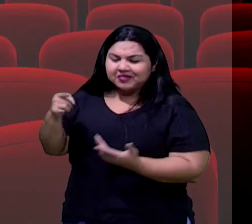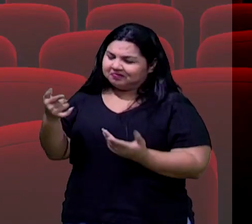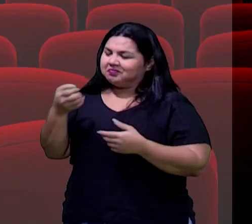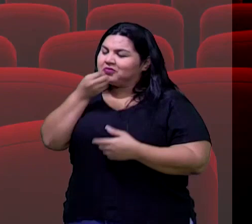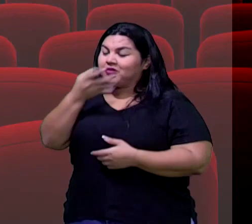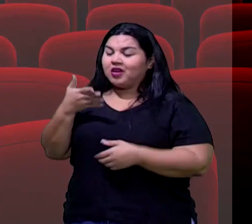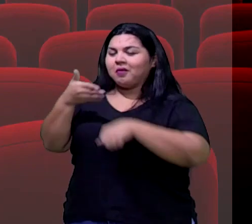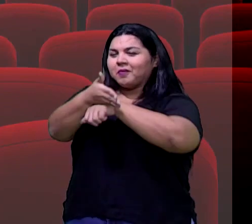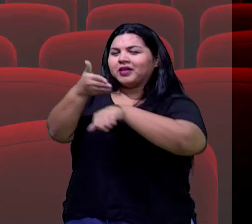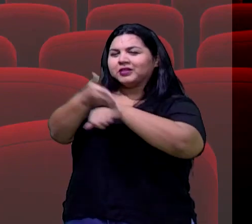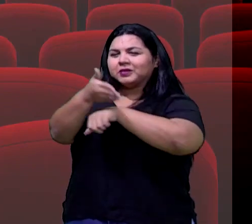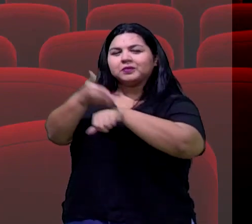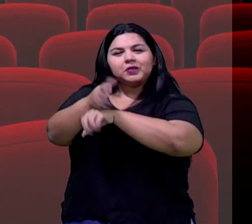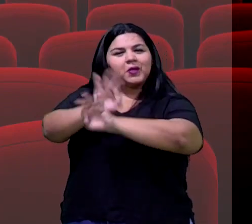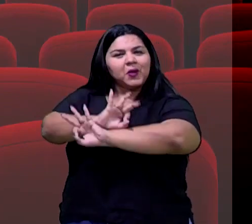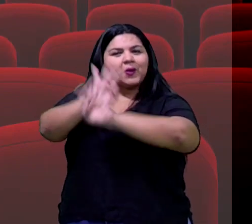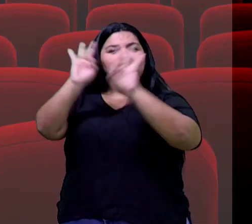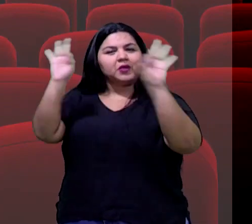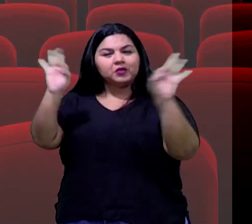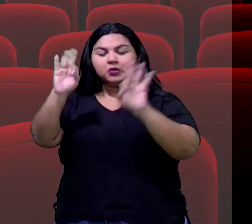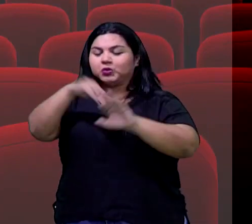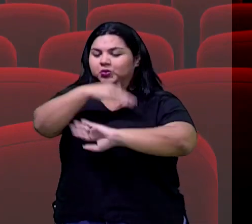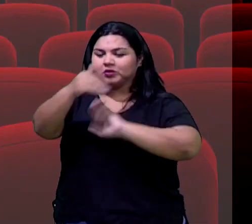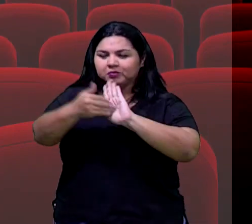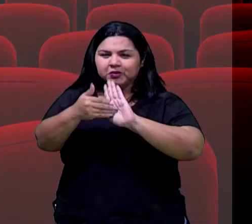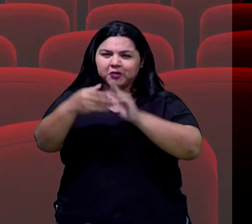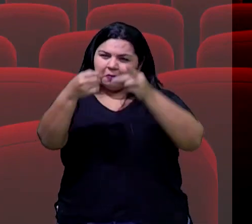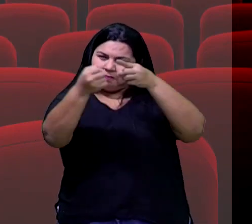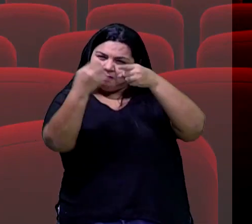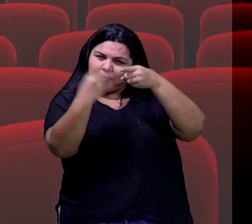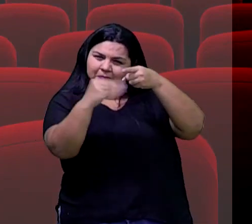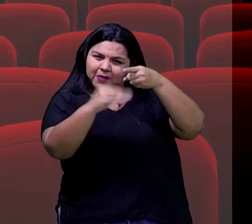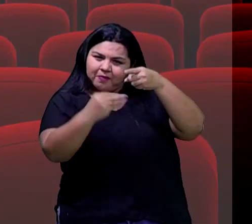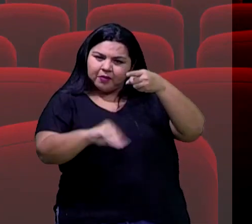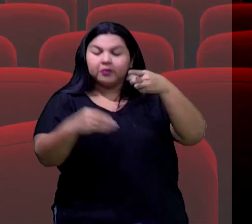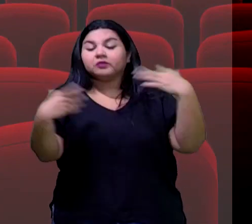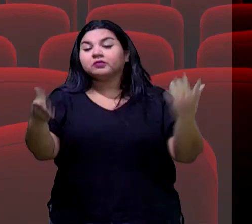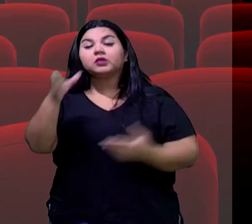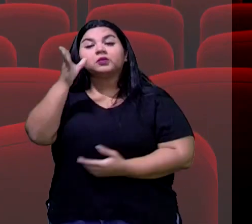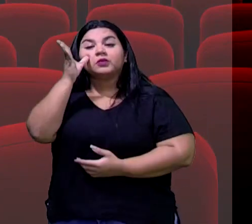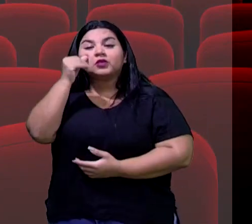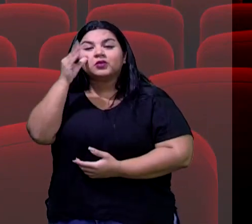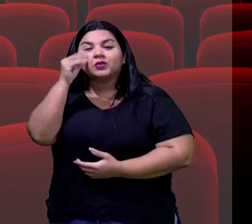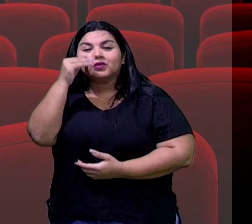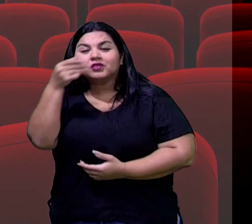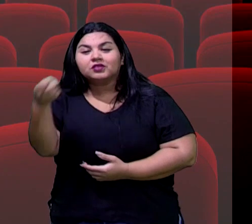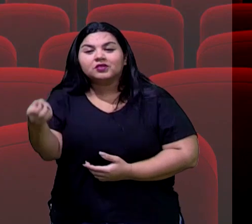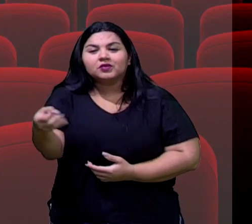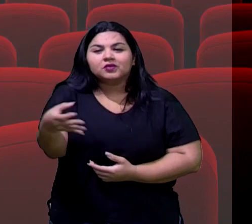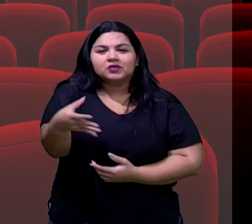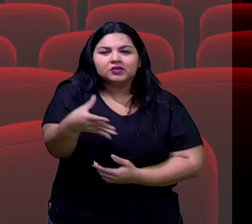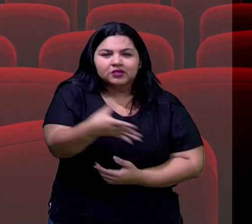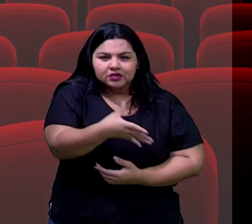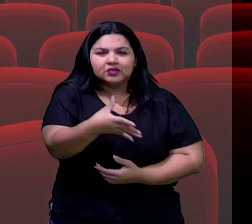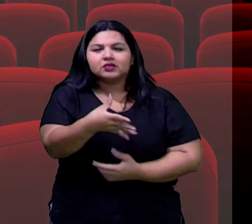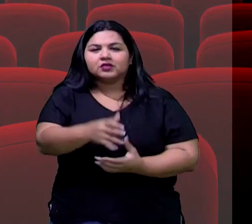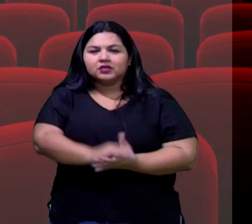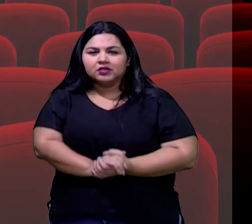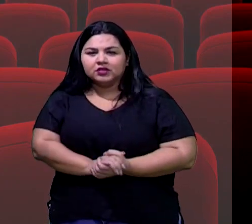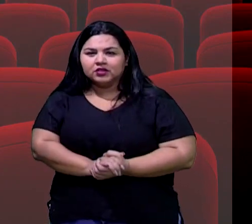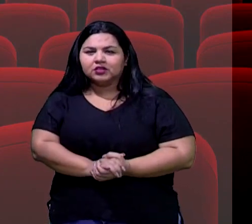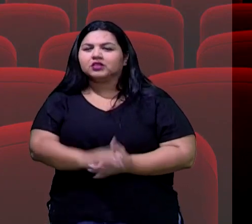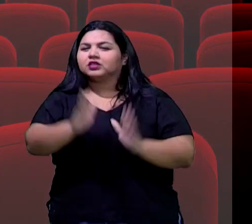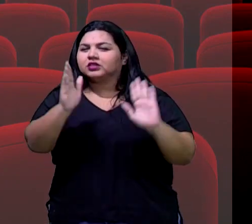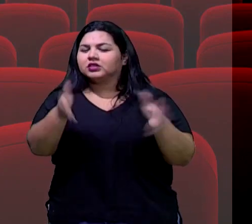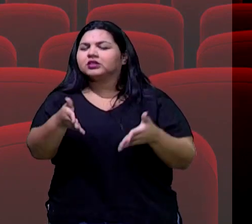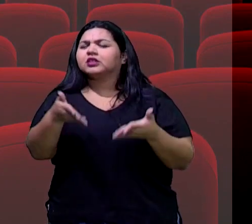tô gostando de ver aí todo mundo comentando. É uma curiosidade recente, né? Por isso que eu falei que vocês com certeza aí teriam